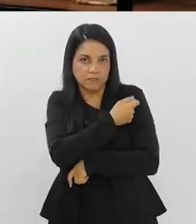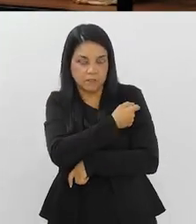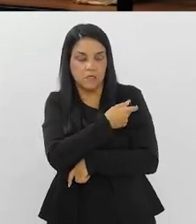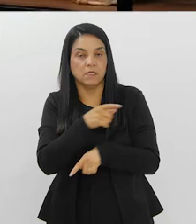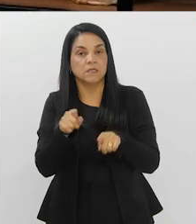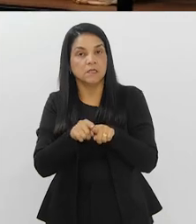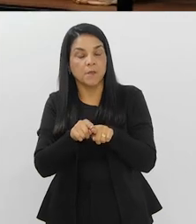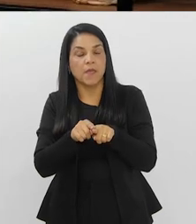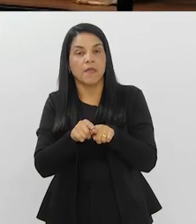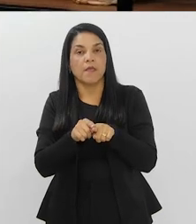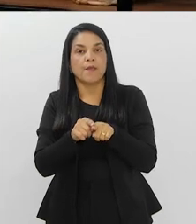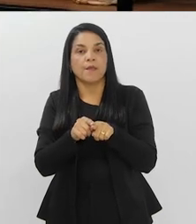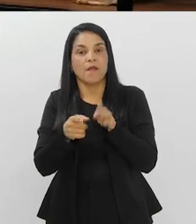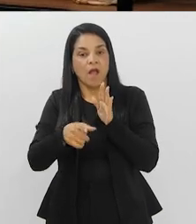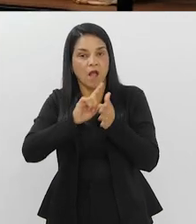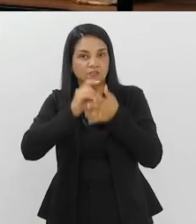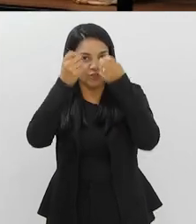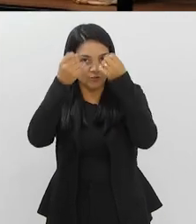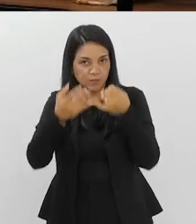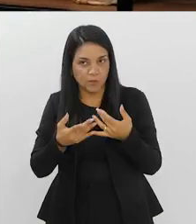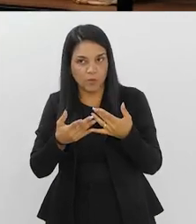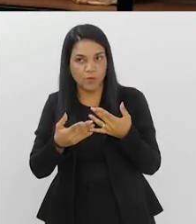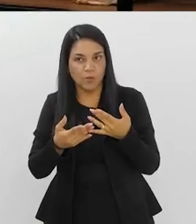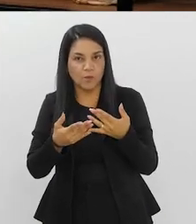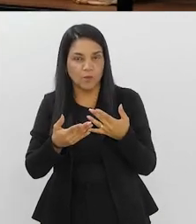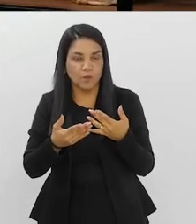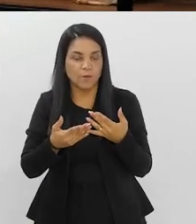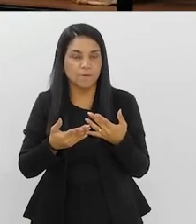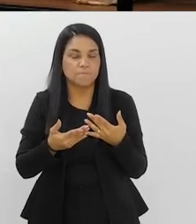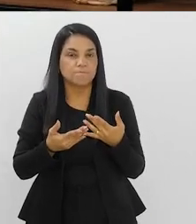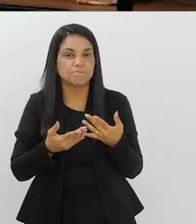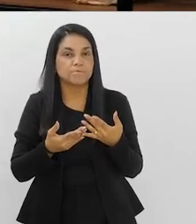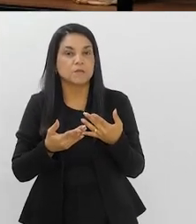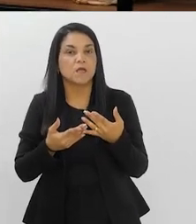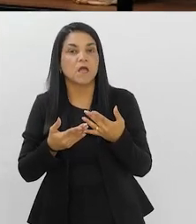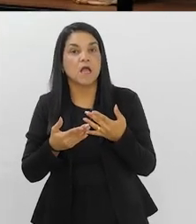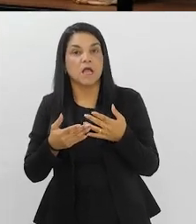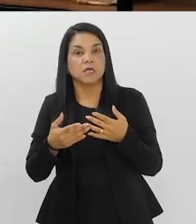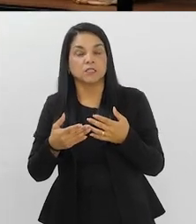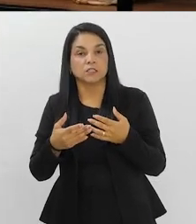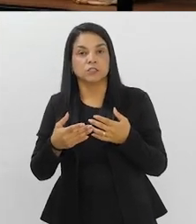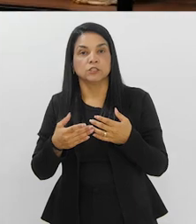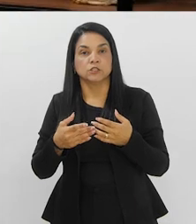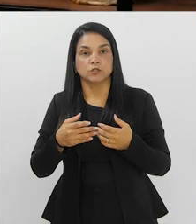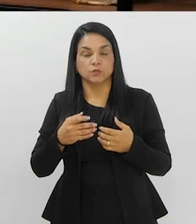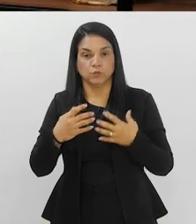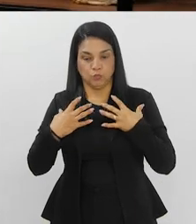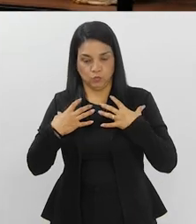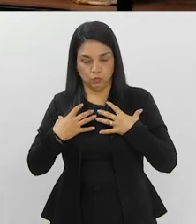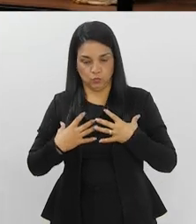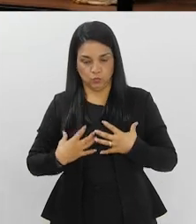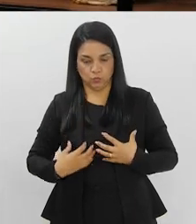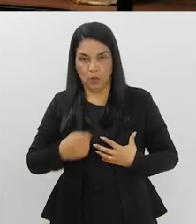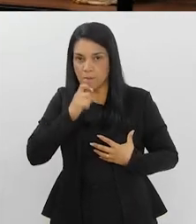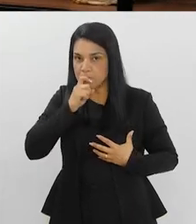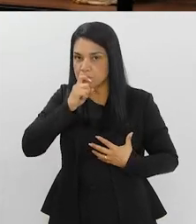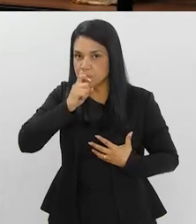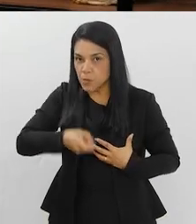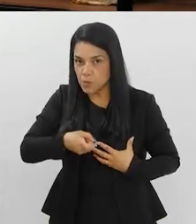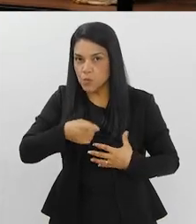muito que foi comentado aqui também, é, apesar da tuberculose ser uma doença